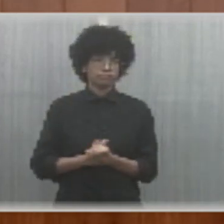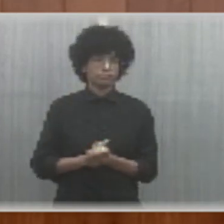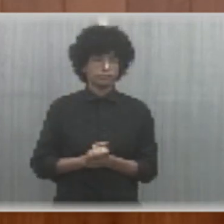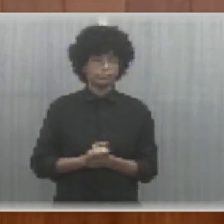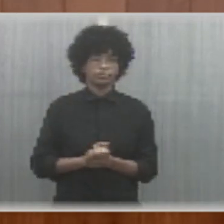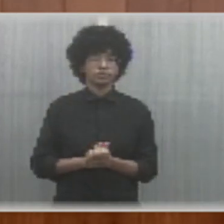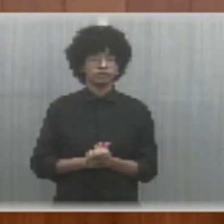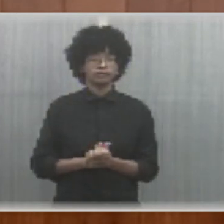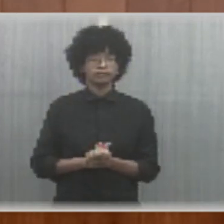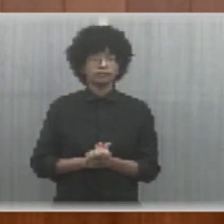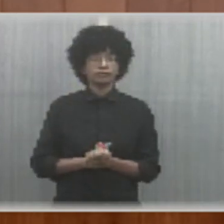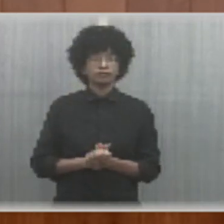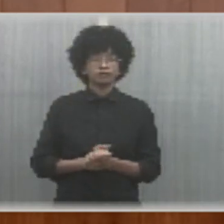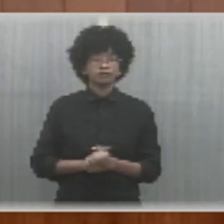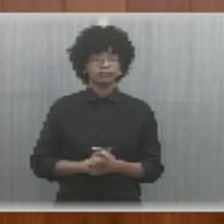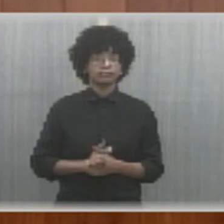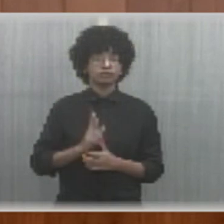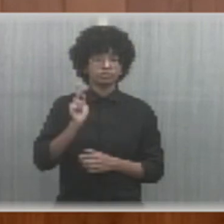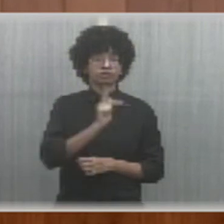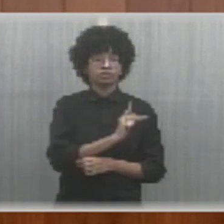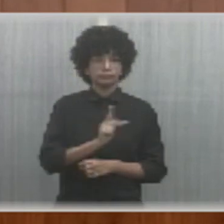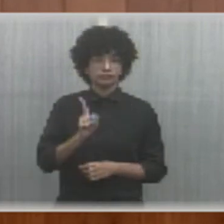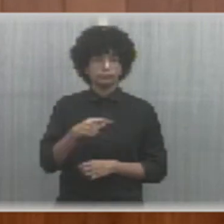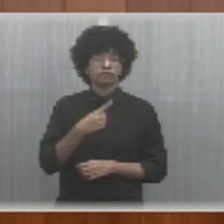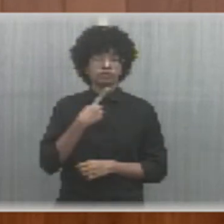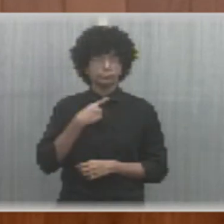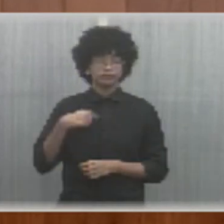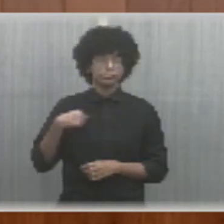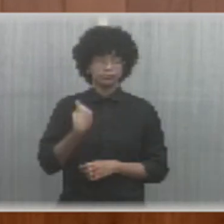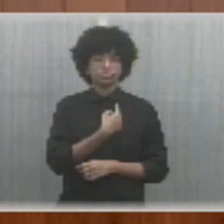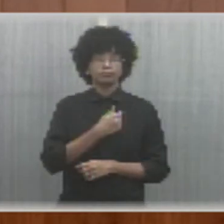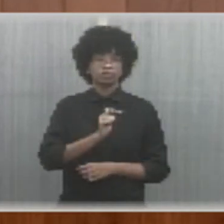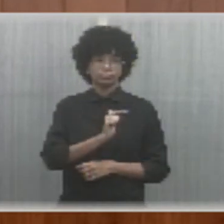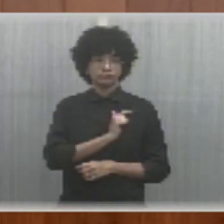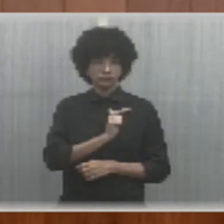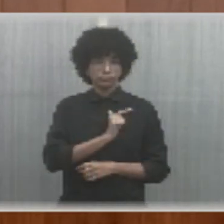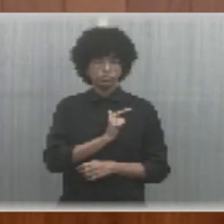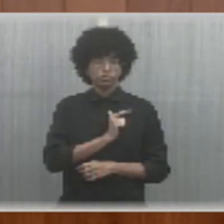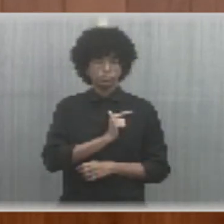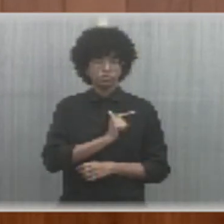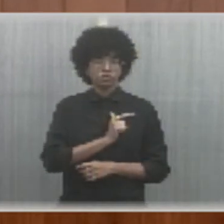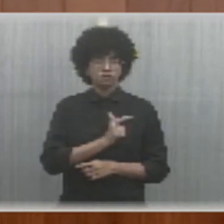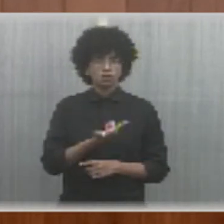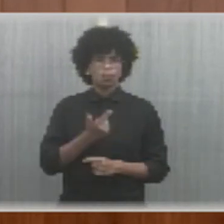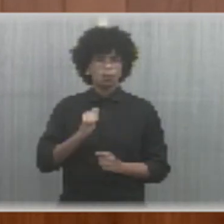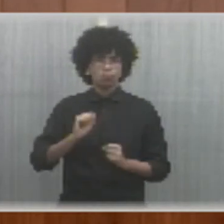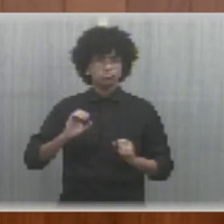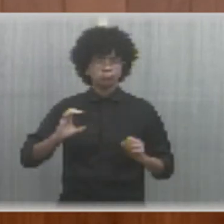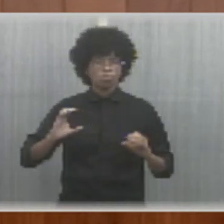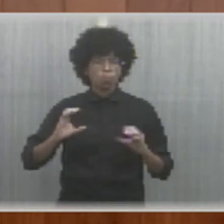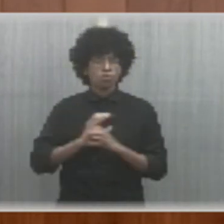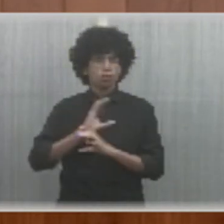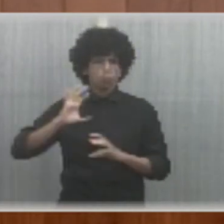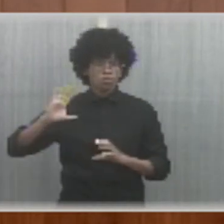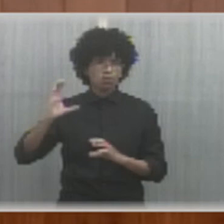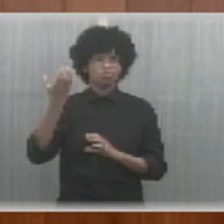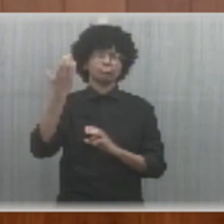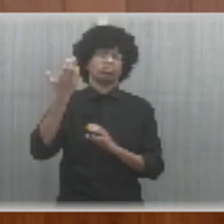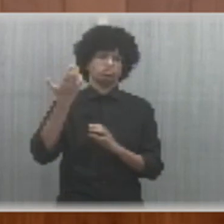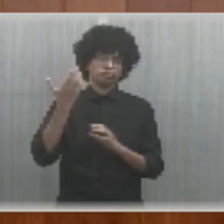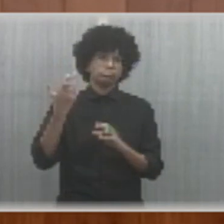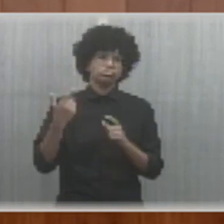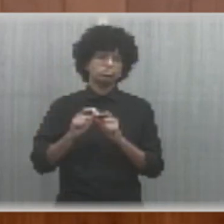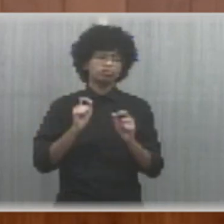senhor presidente, era desejar que realmente nós tenhamos um desfecho o mais rápido possível para que a gente possa realmente saber